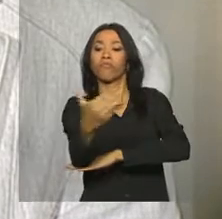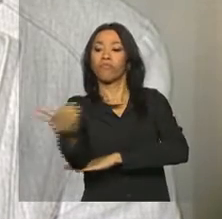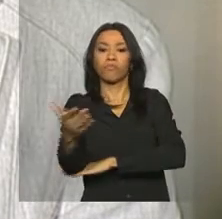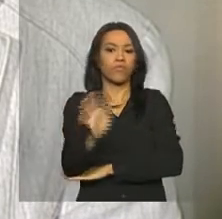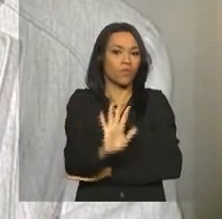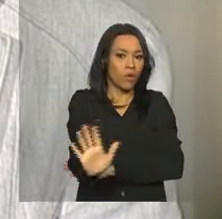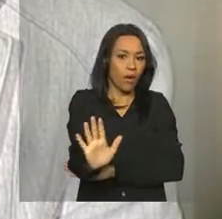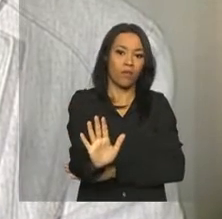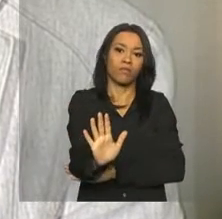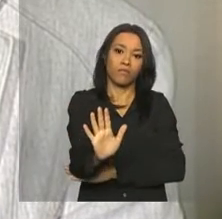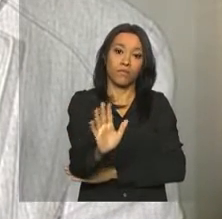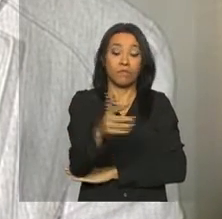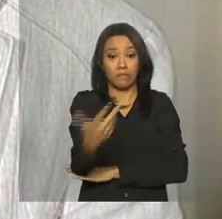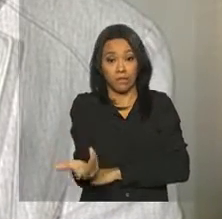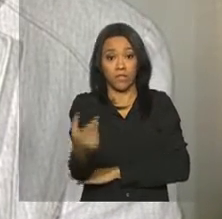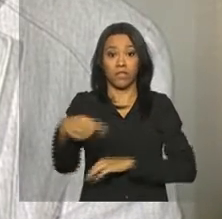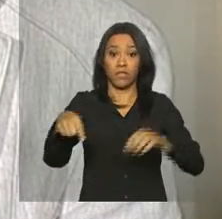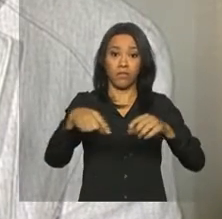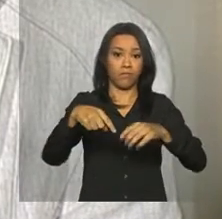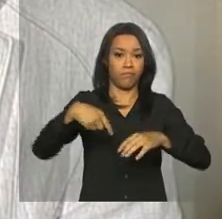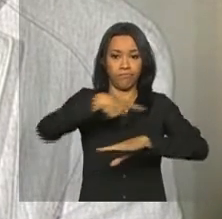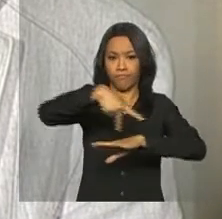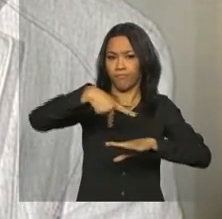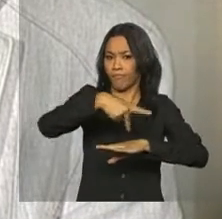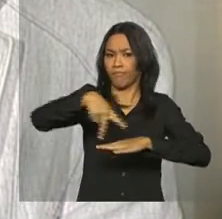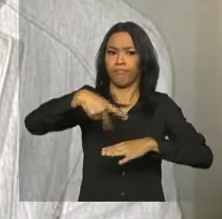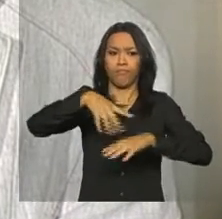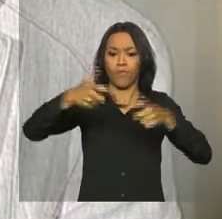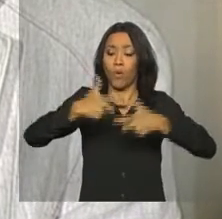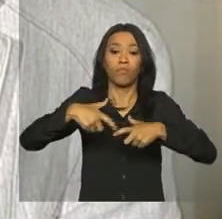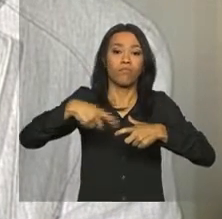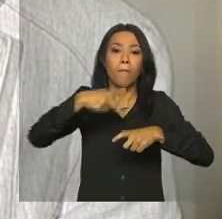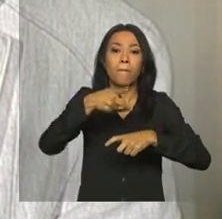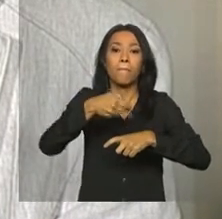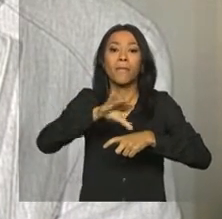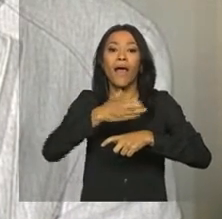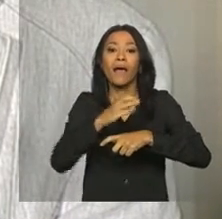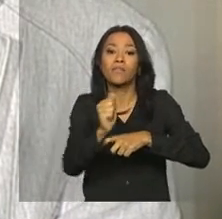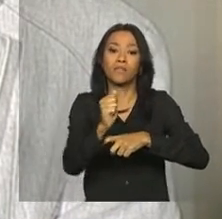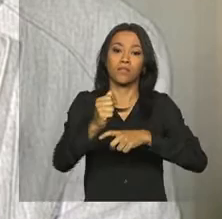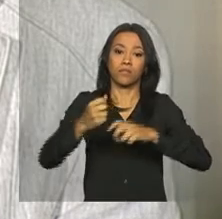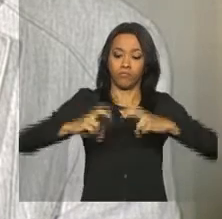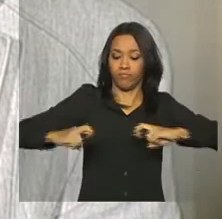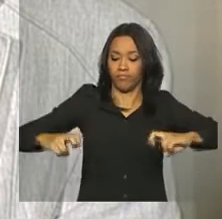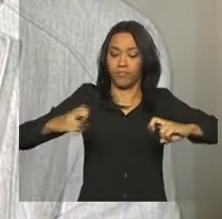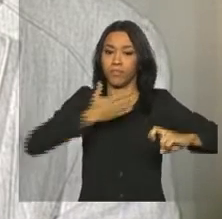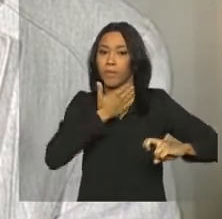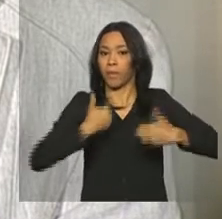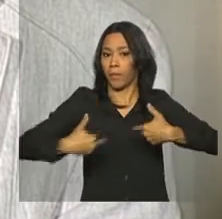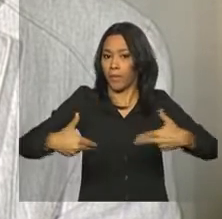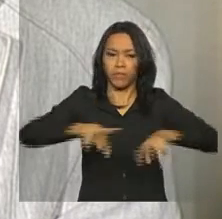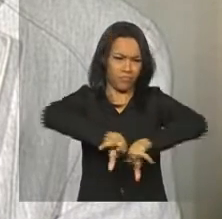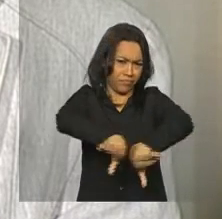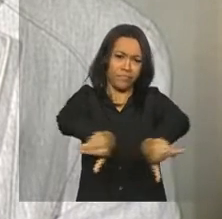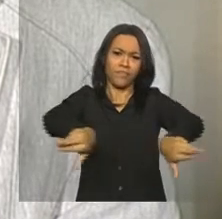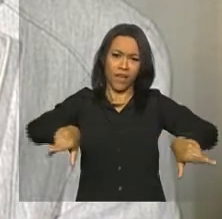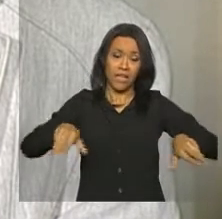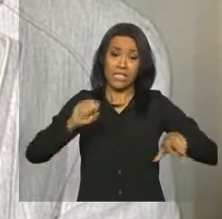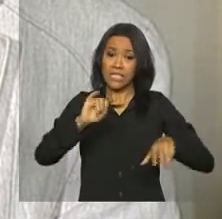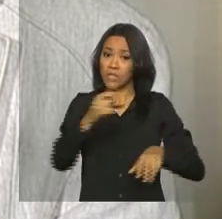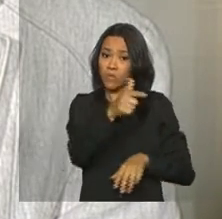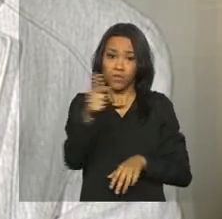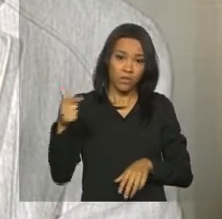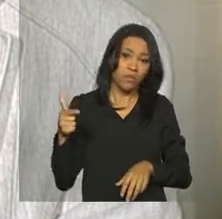sejam imóveis, praças, logradouros públicos. Se não houver uma mobilização da